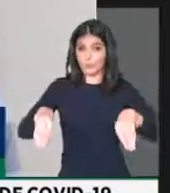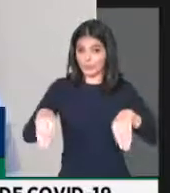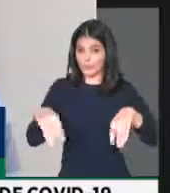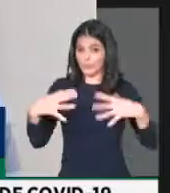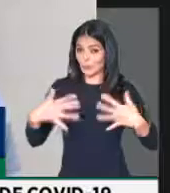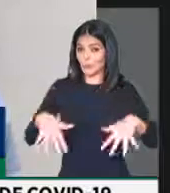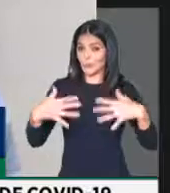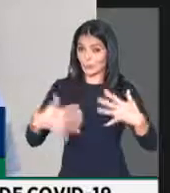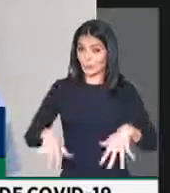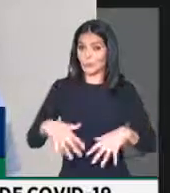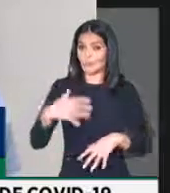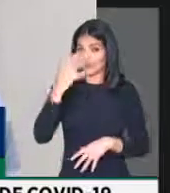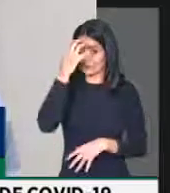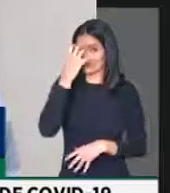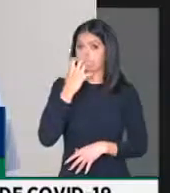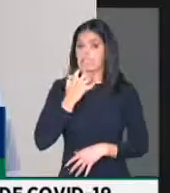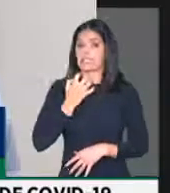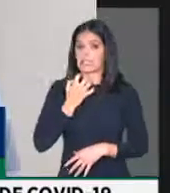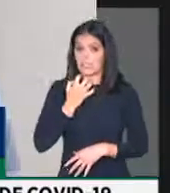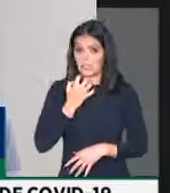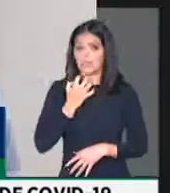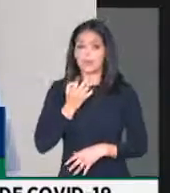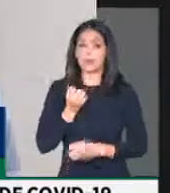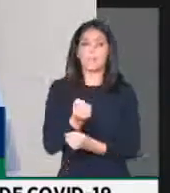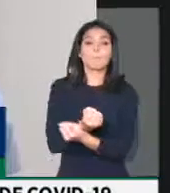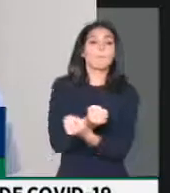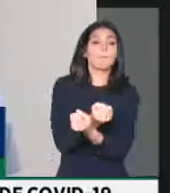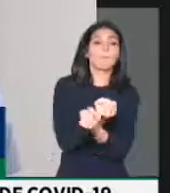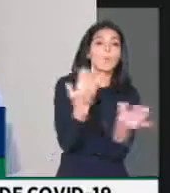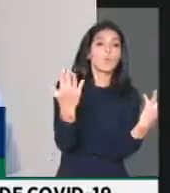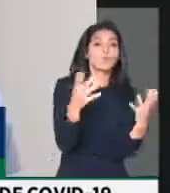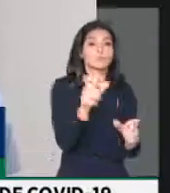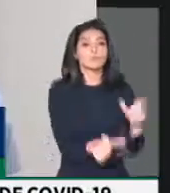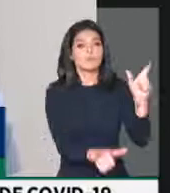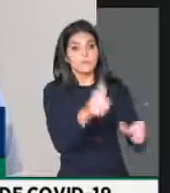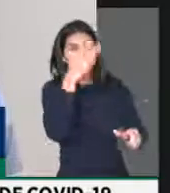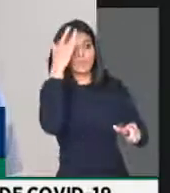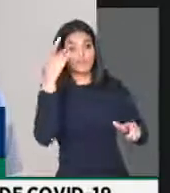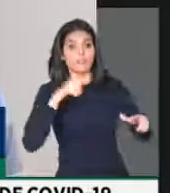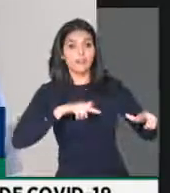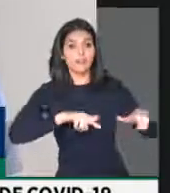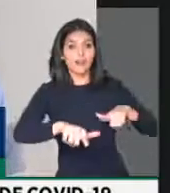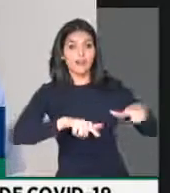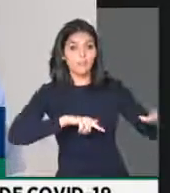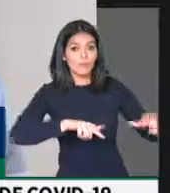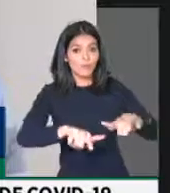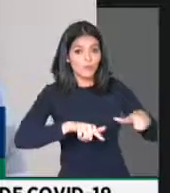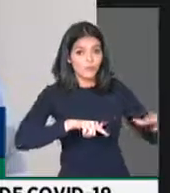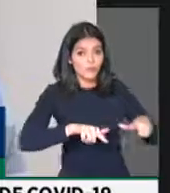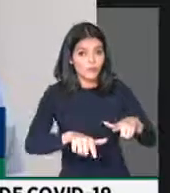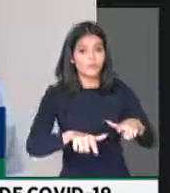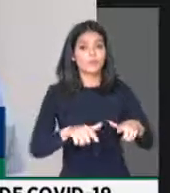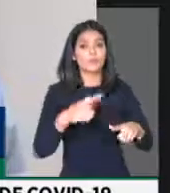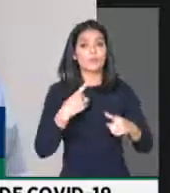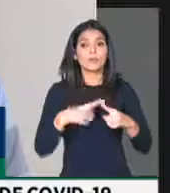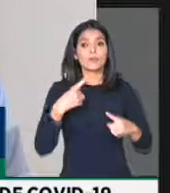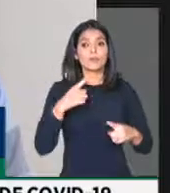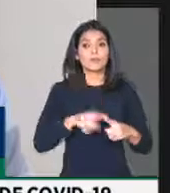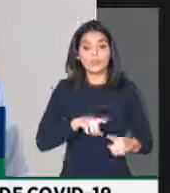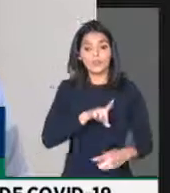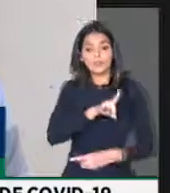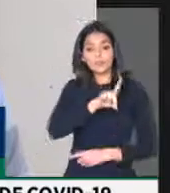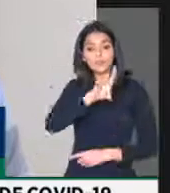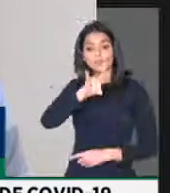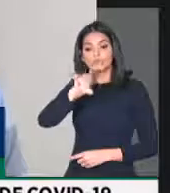muito grandes a muitos trabalhadores e trabalhadoras que não vão ser alcançados pela data de